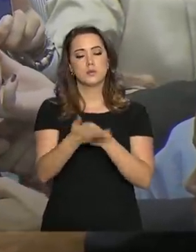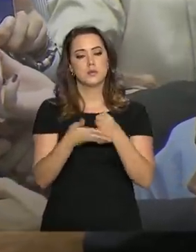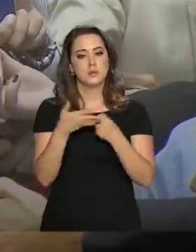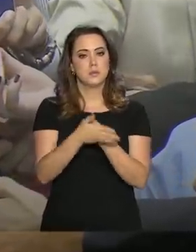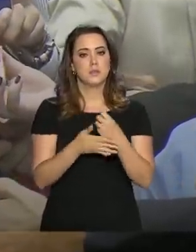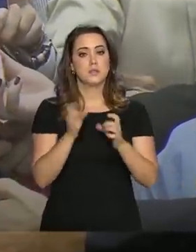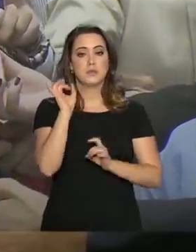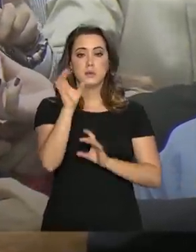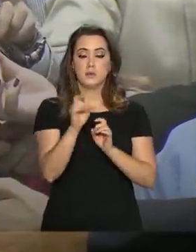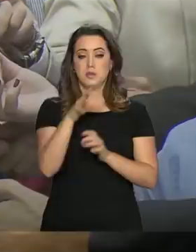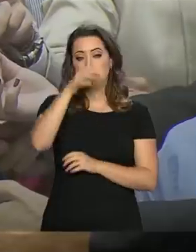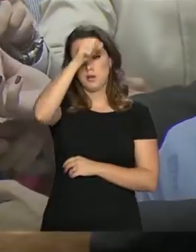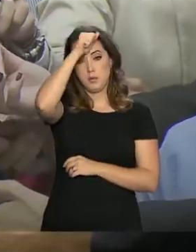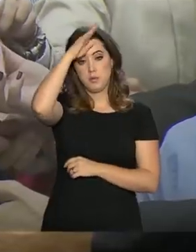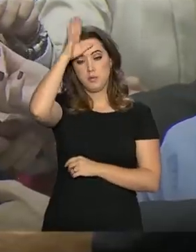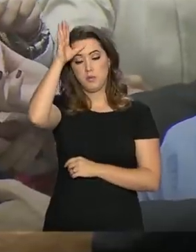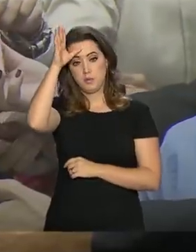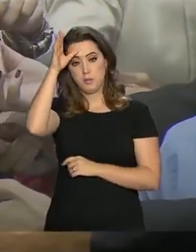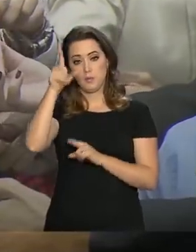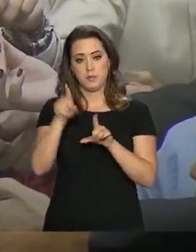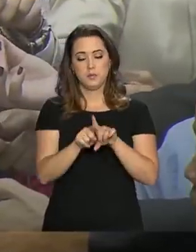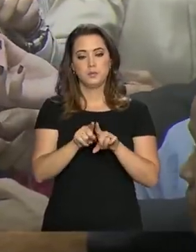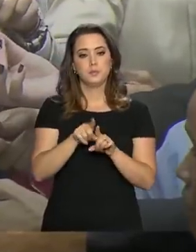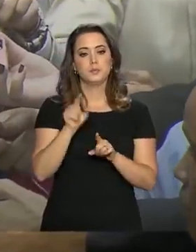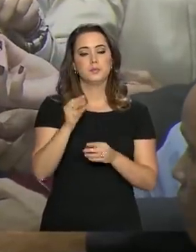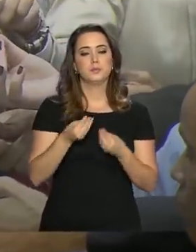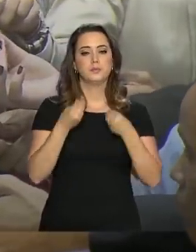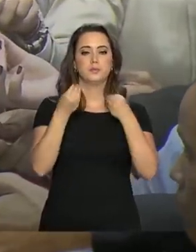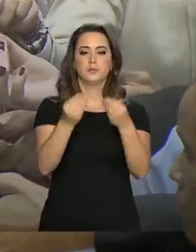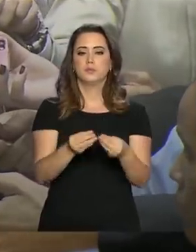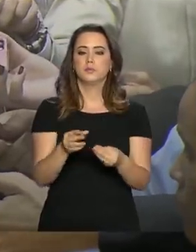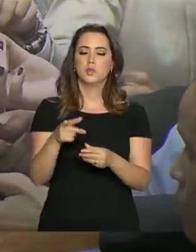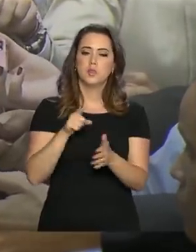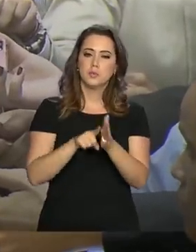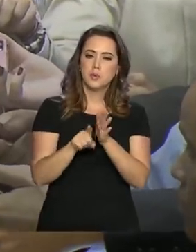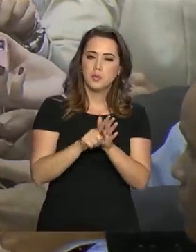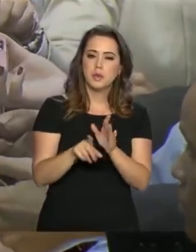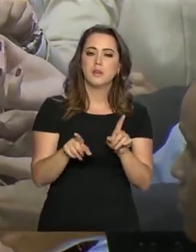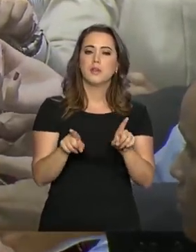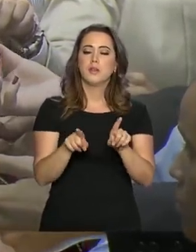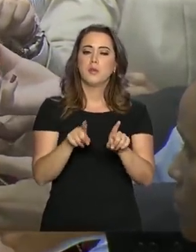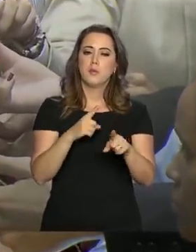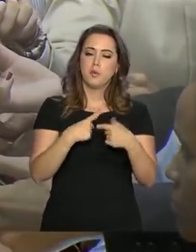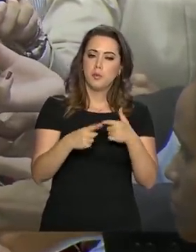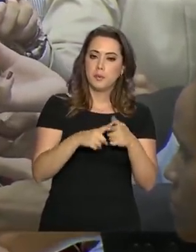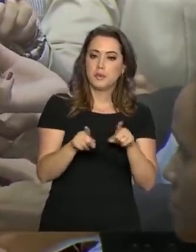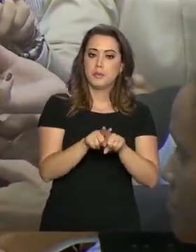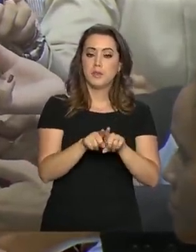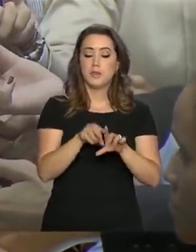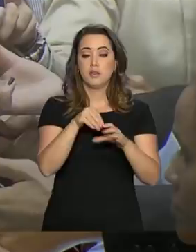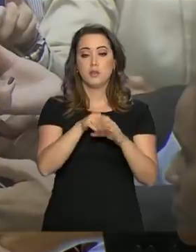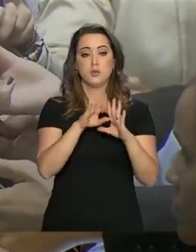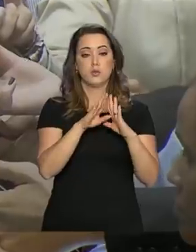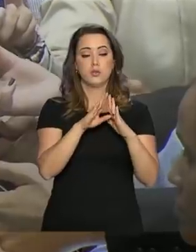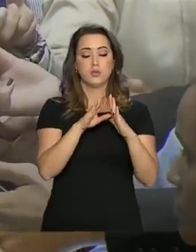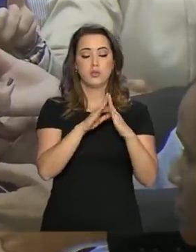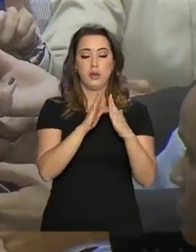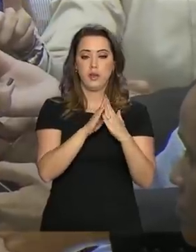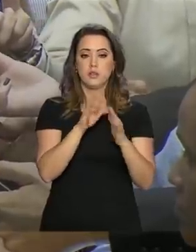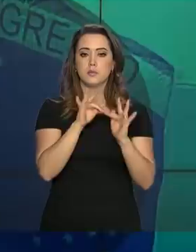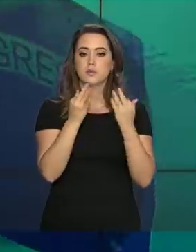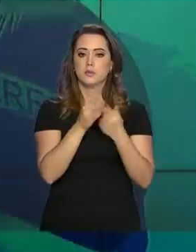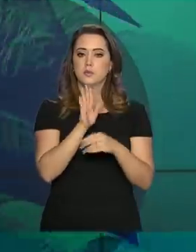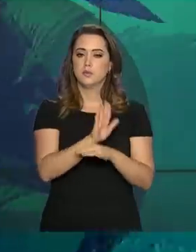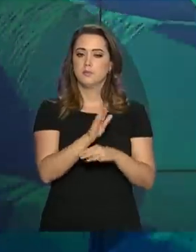especialmente com o foco na alfabetização, e trazer essa questão para dentro de casa, para as famílias ajudarem no processo educacional das